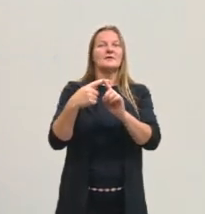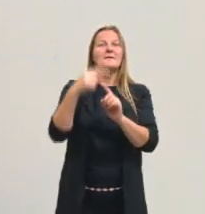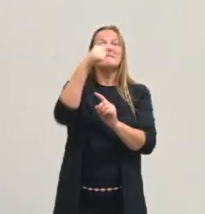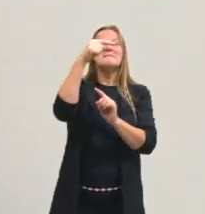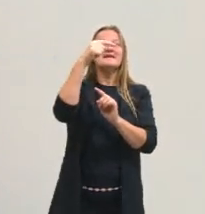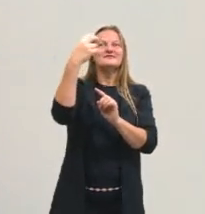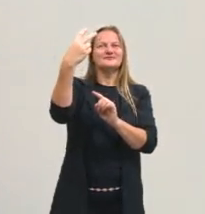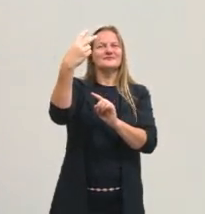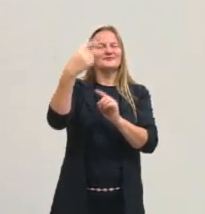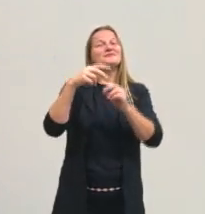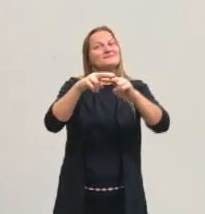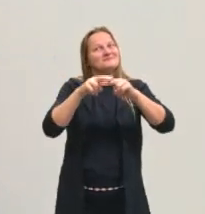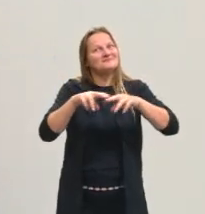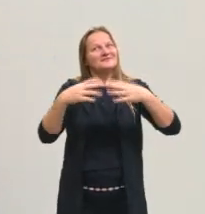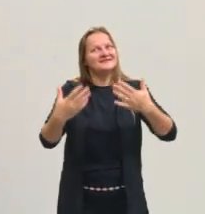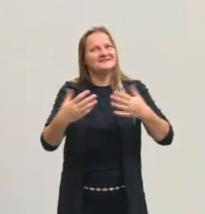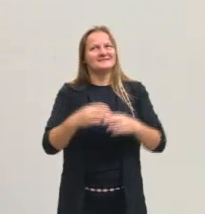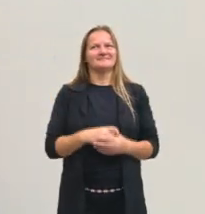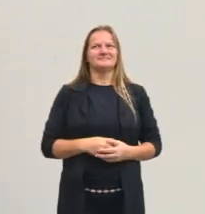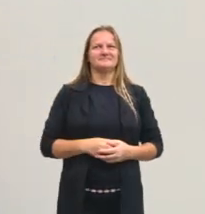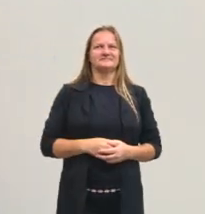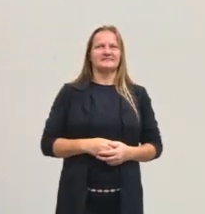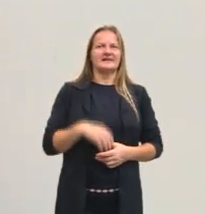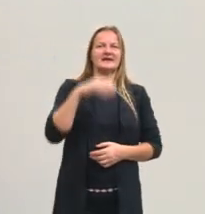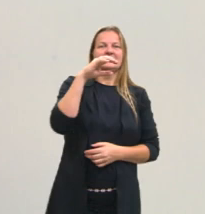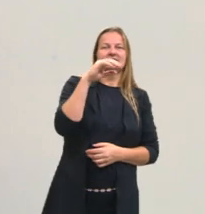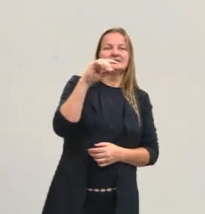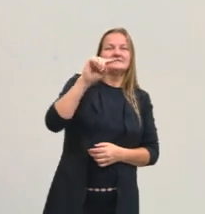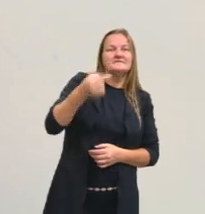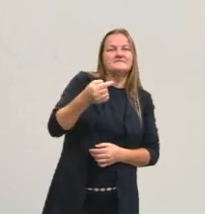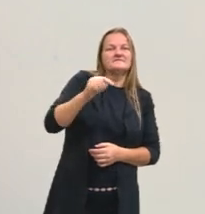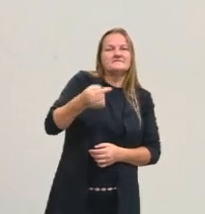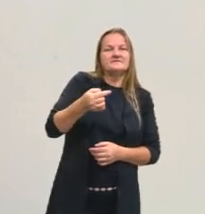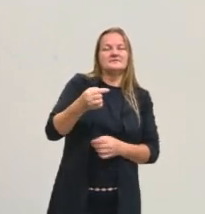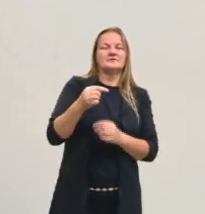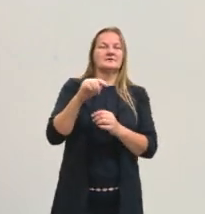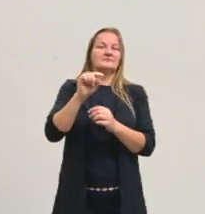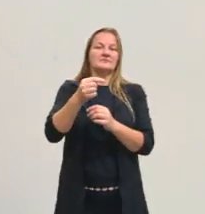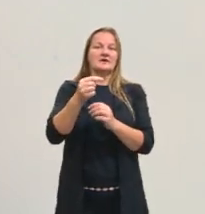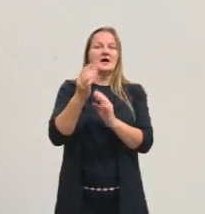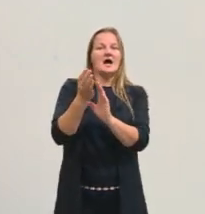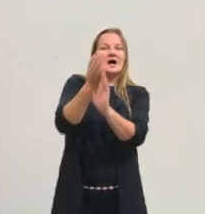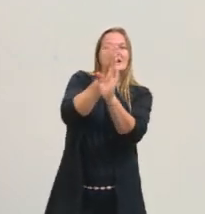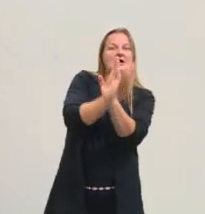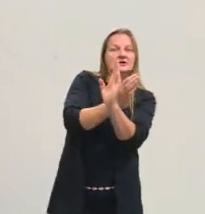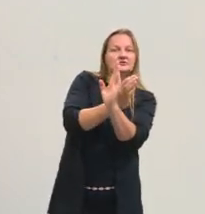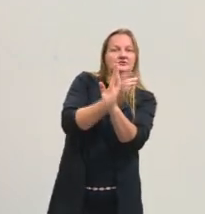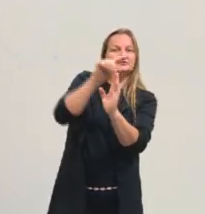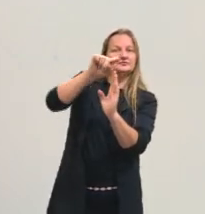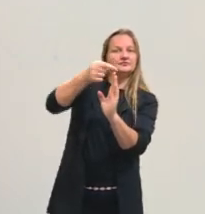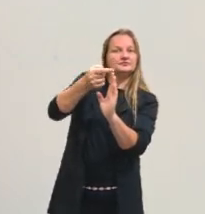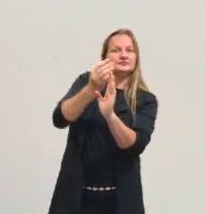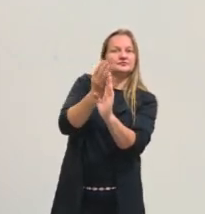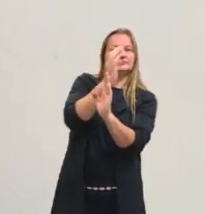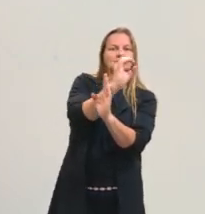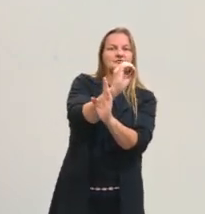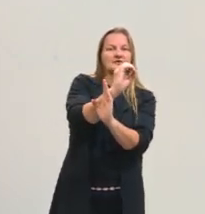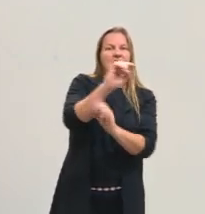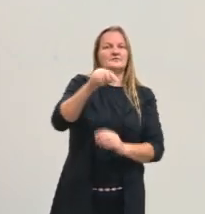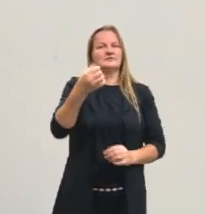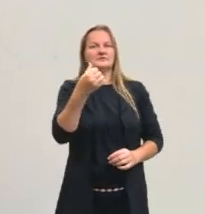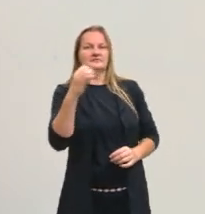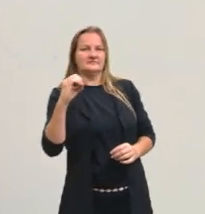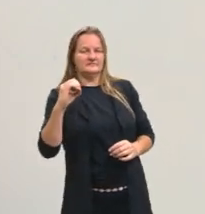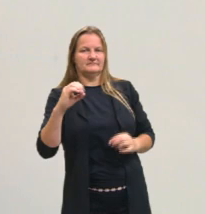Então, se a gente veio com a vírgula até aqui, a gente tem que colocar o 0 aqui. E aí,